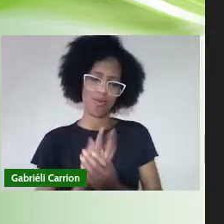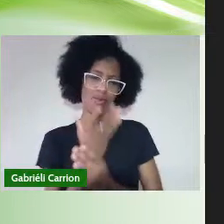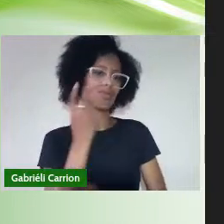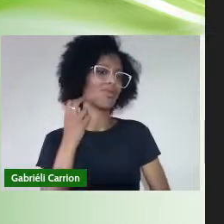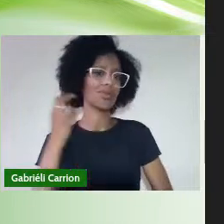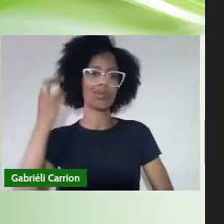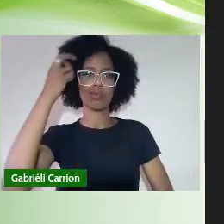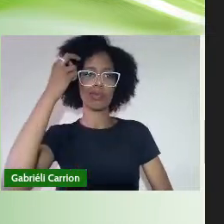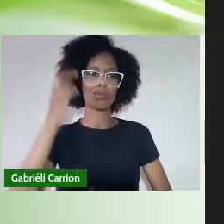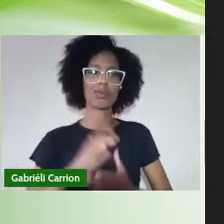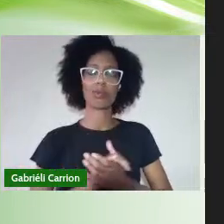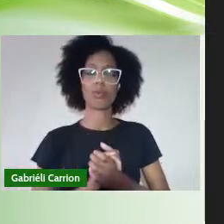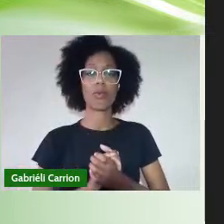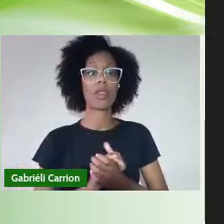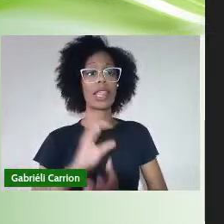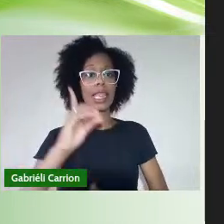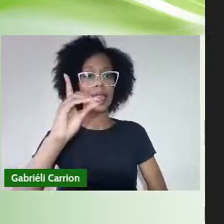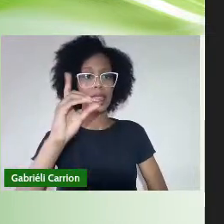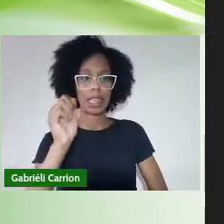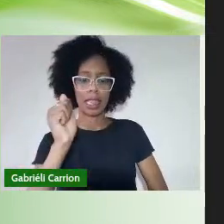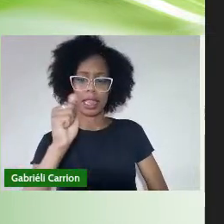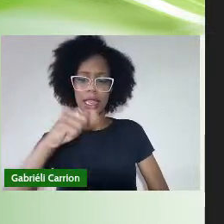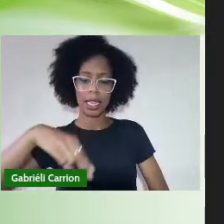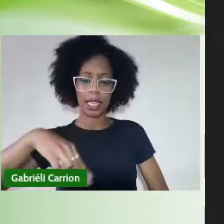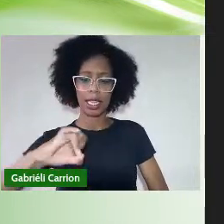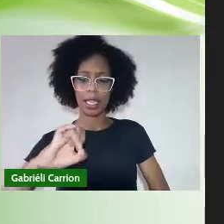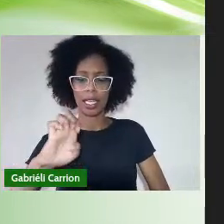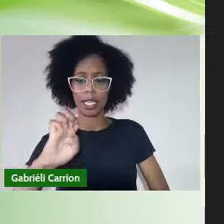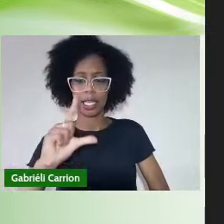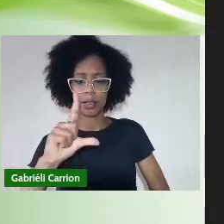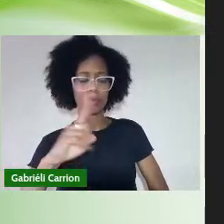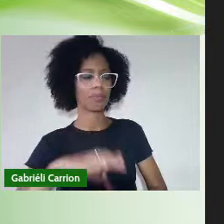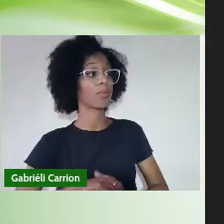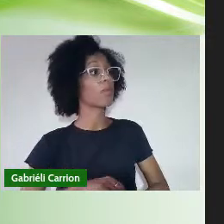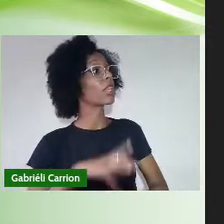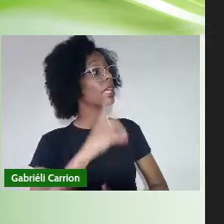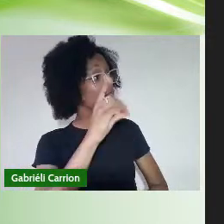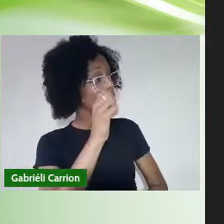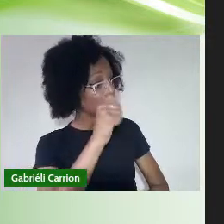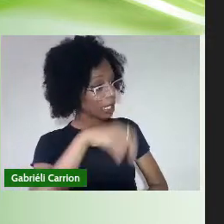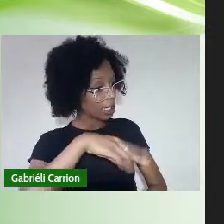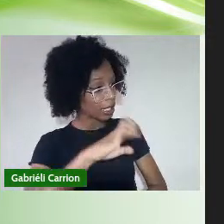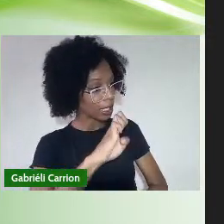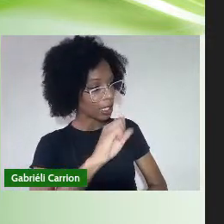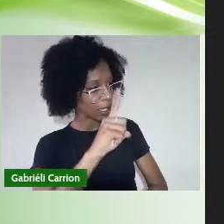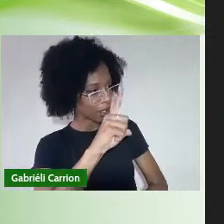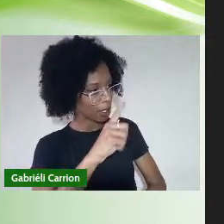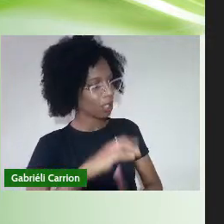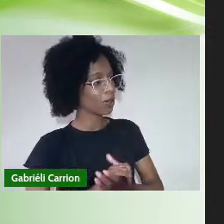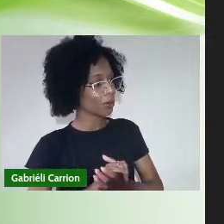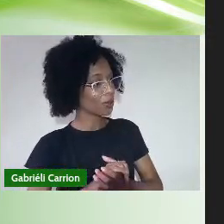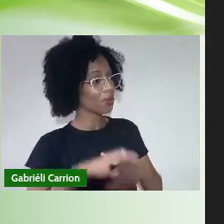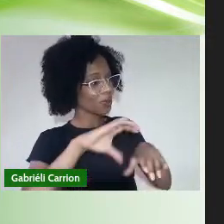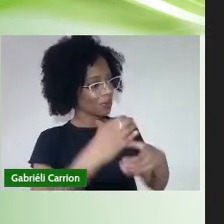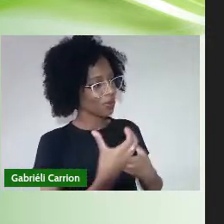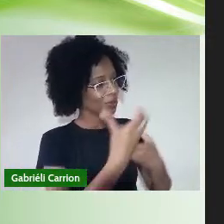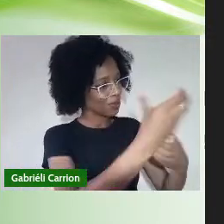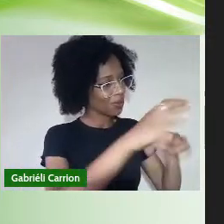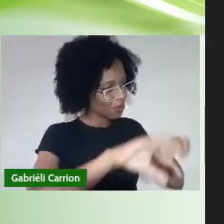Daniel Abib Castanho Leal Daniel Abib Castanho Leal Confira o Tio Grau Confira